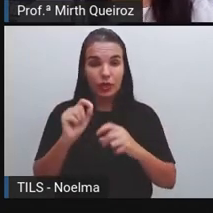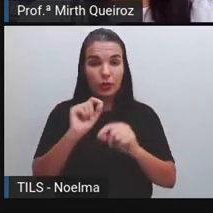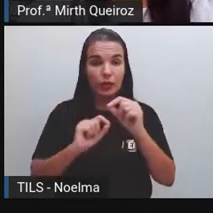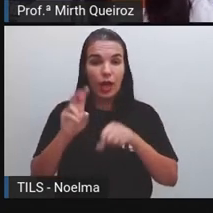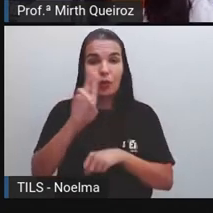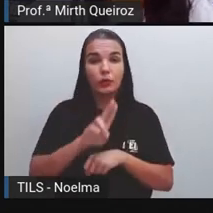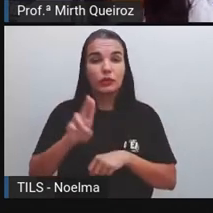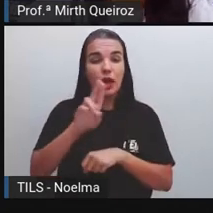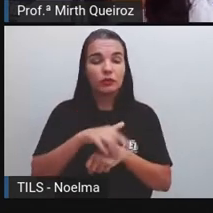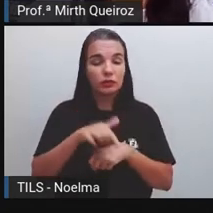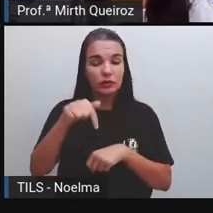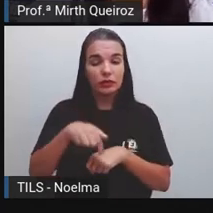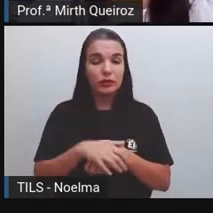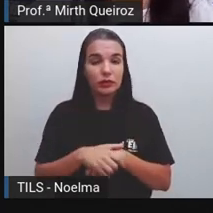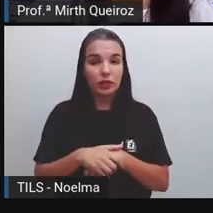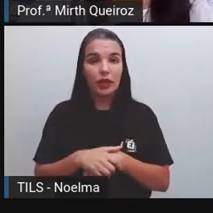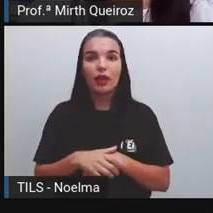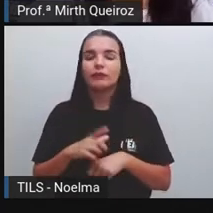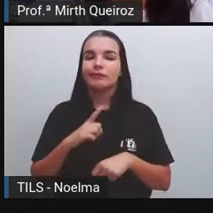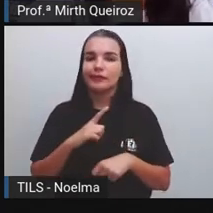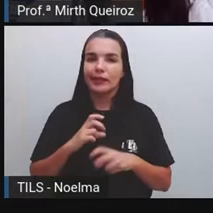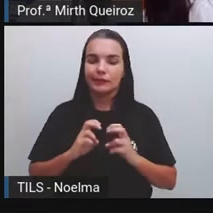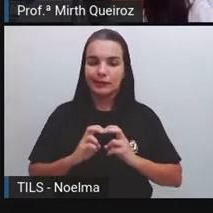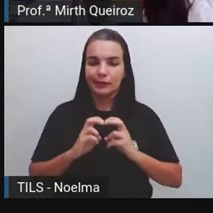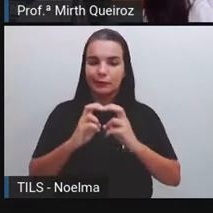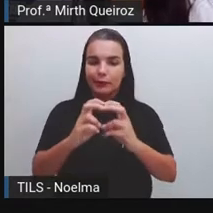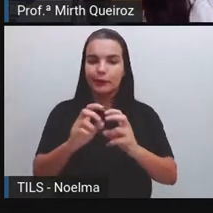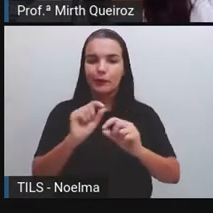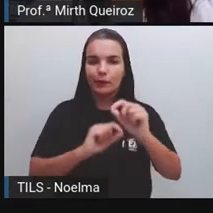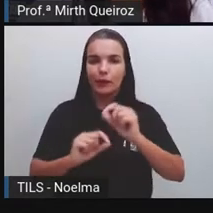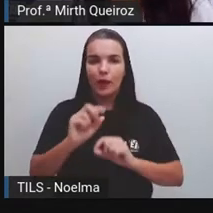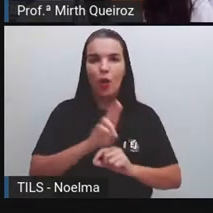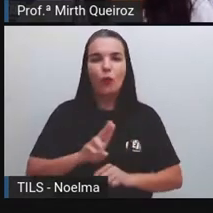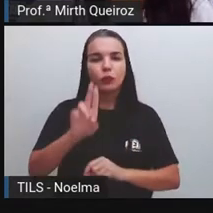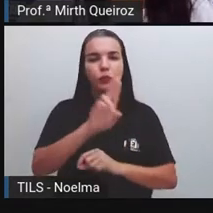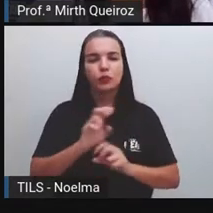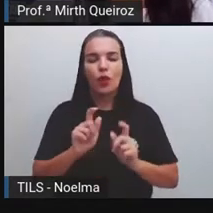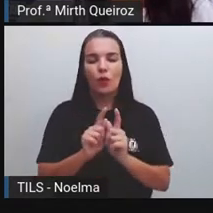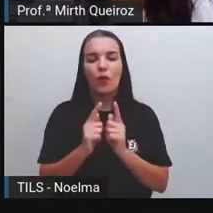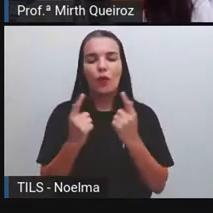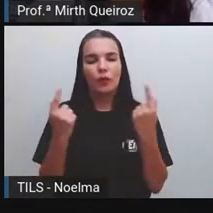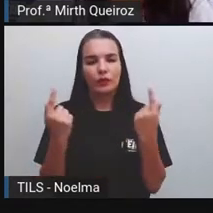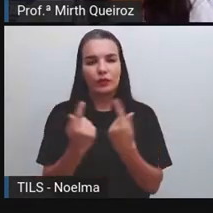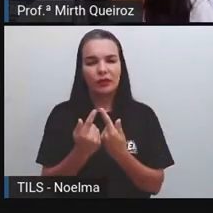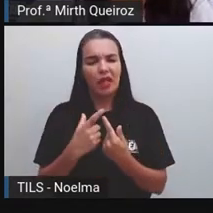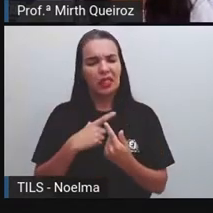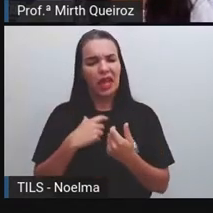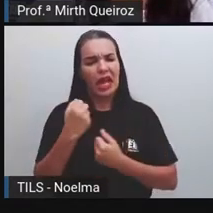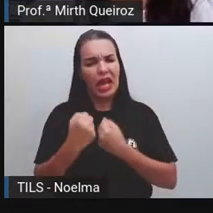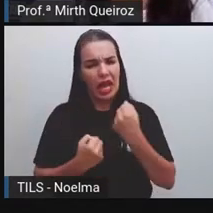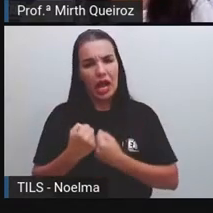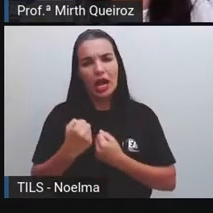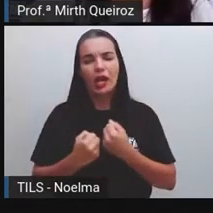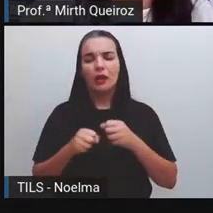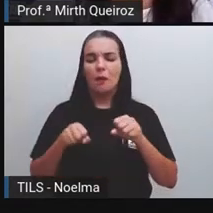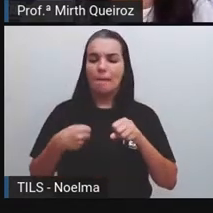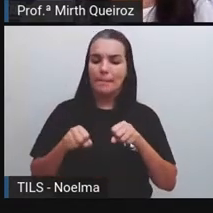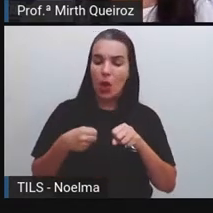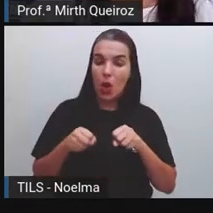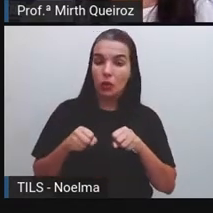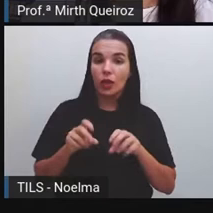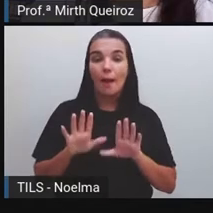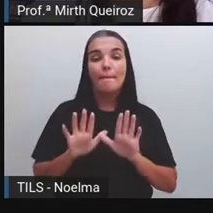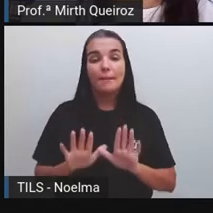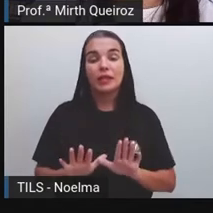de uso coletivo, né? Nós também temos os carros, as motos também, que são bastante utilizados, mas